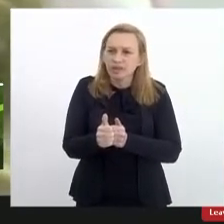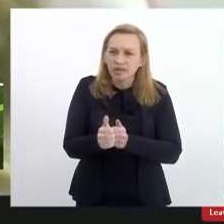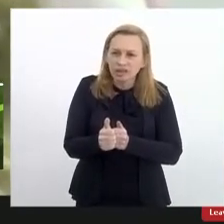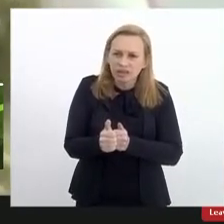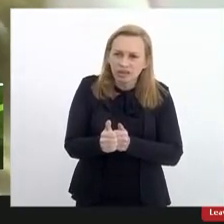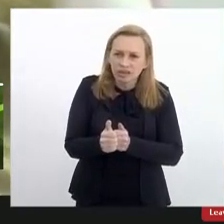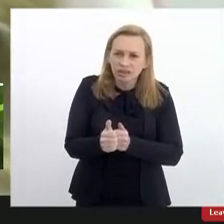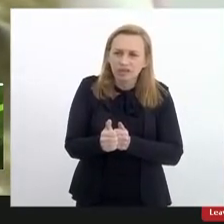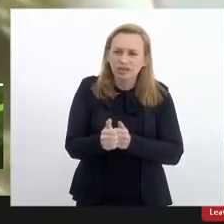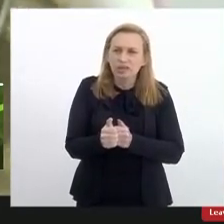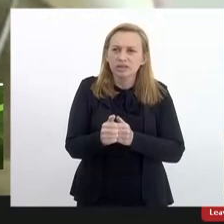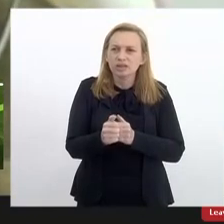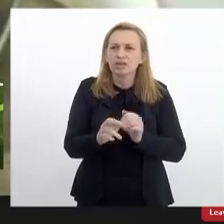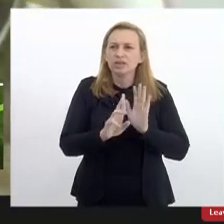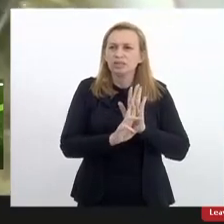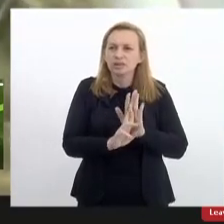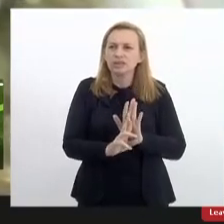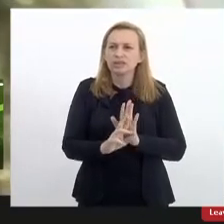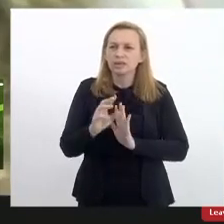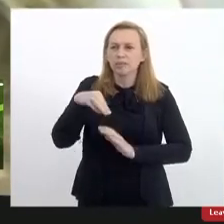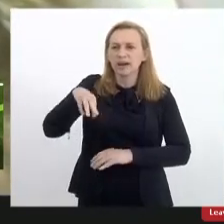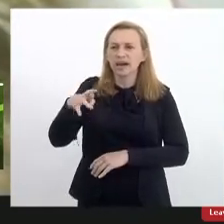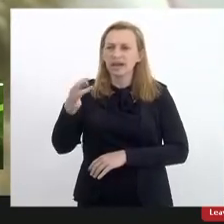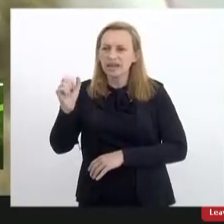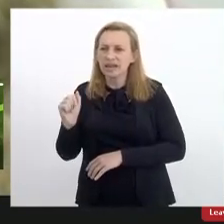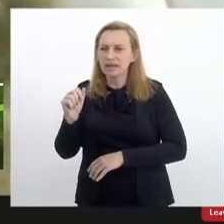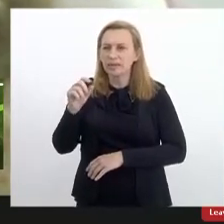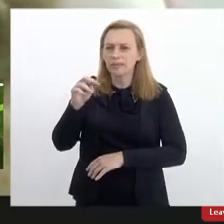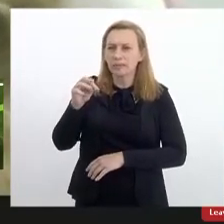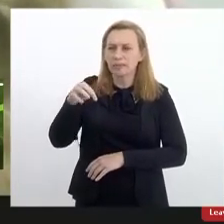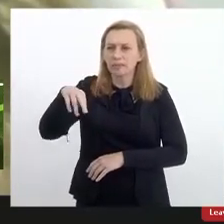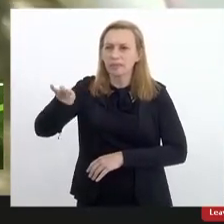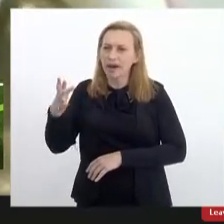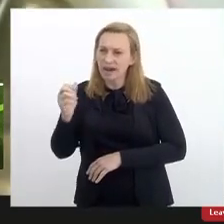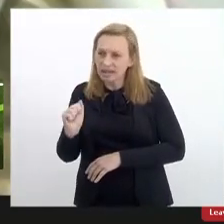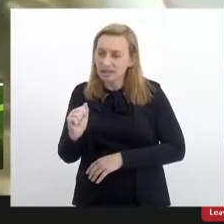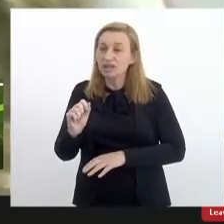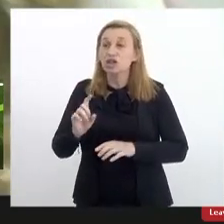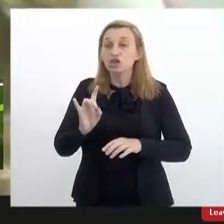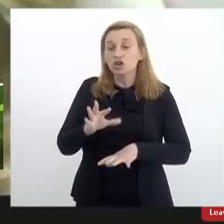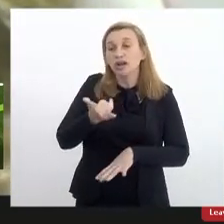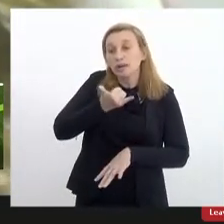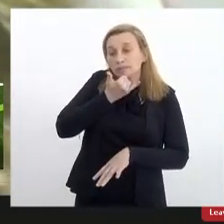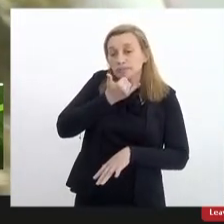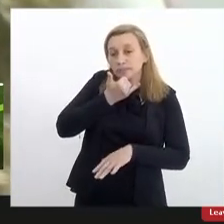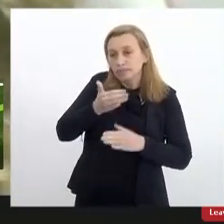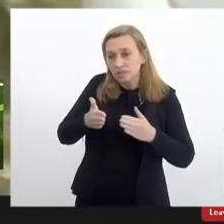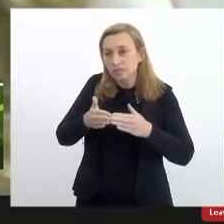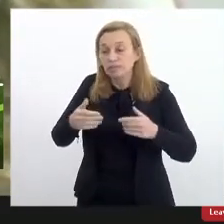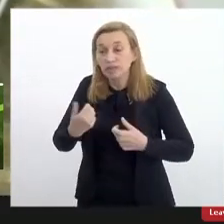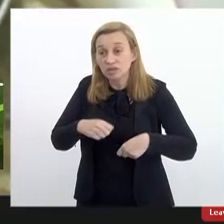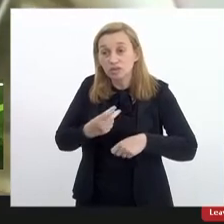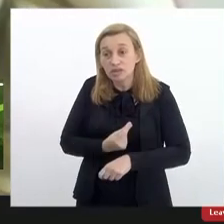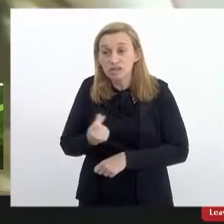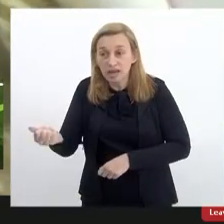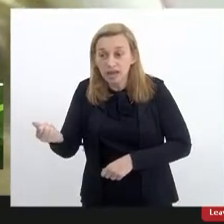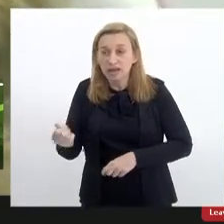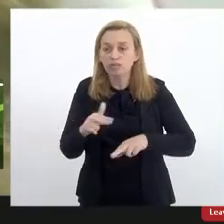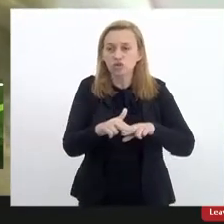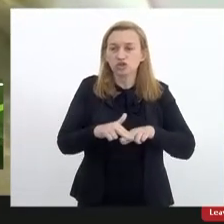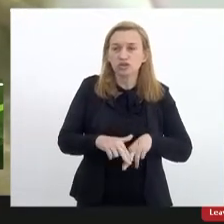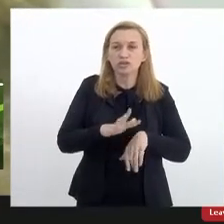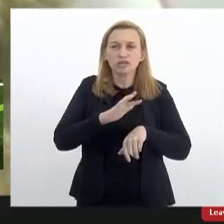representante do CIPRO, a Maria Marta Cerqueira, só que ela teve, ela pediu desculpas, mas teve que se ausentar por conta de questões de saúde,